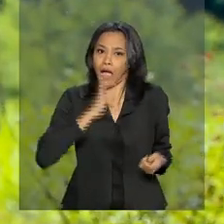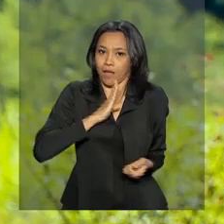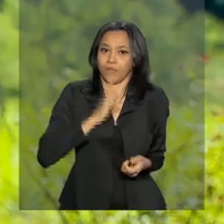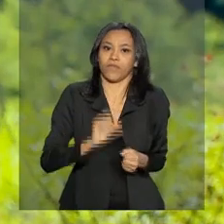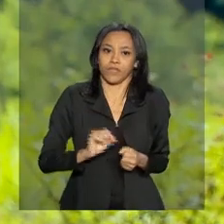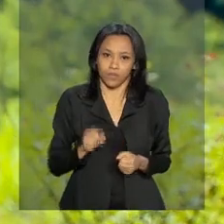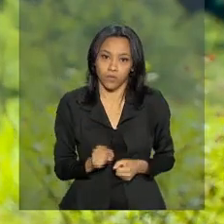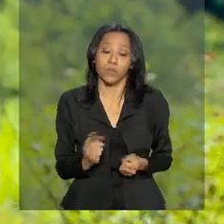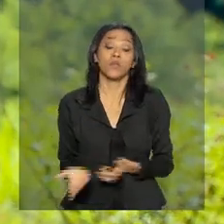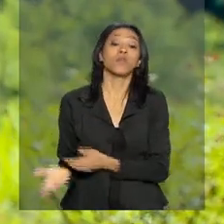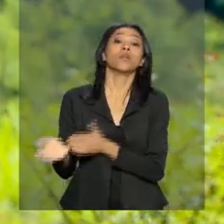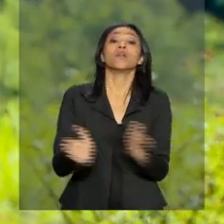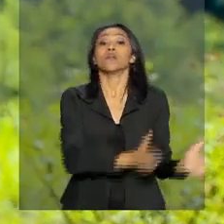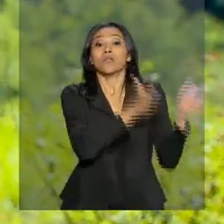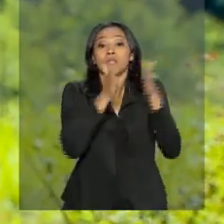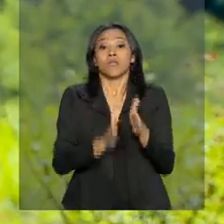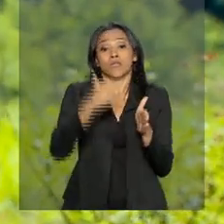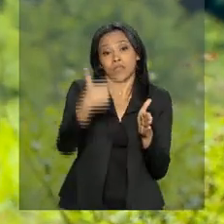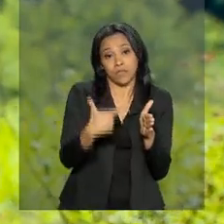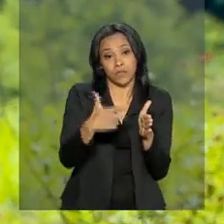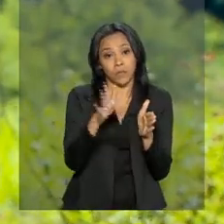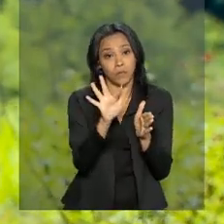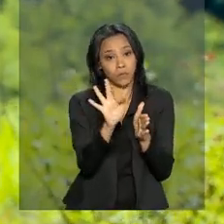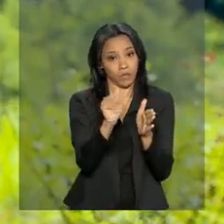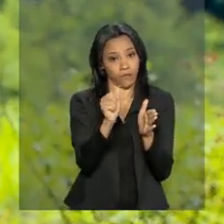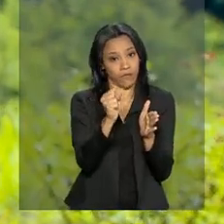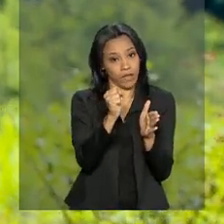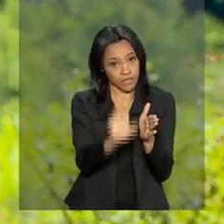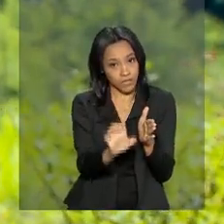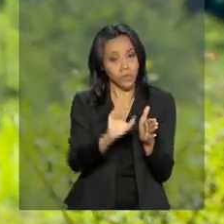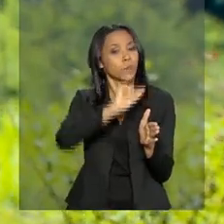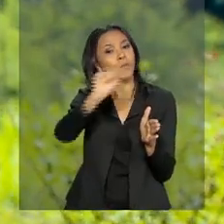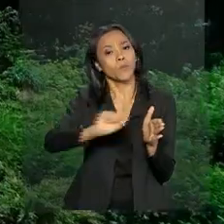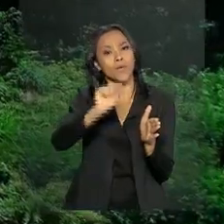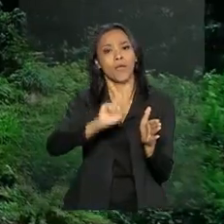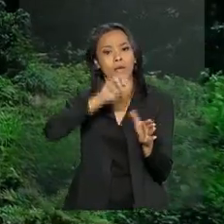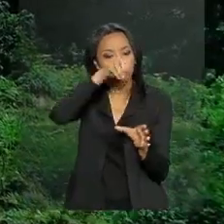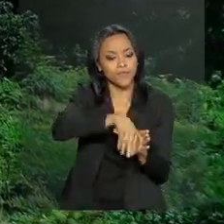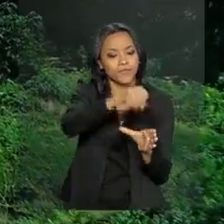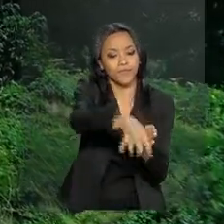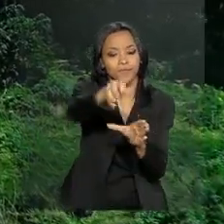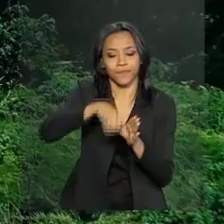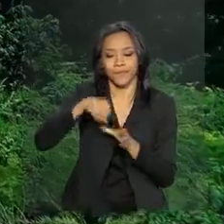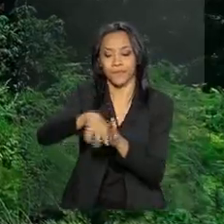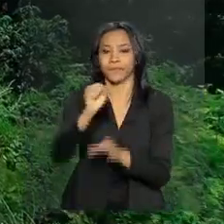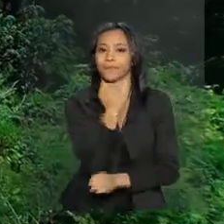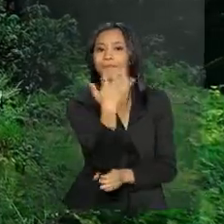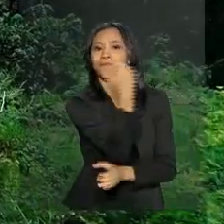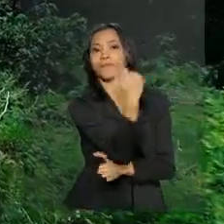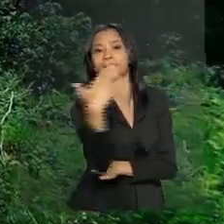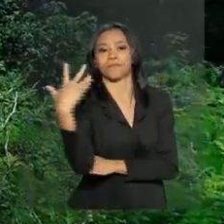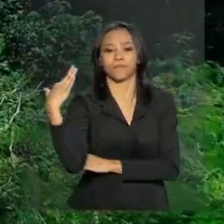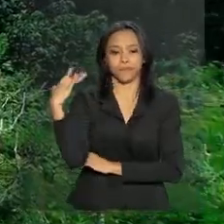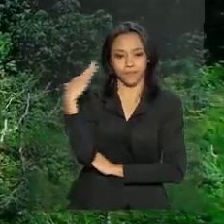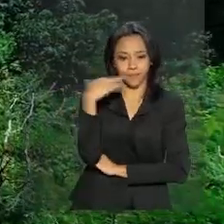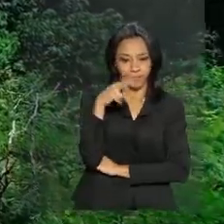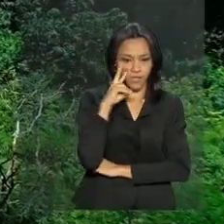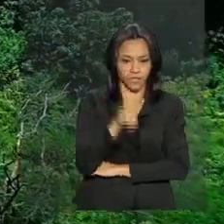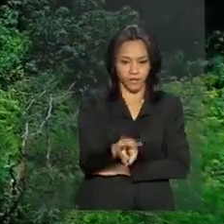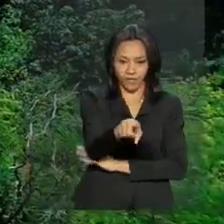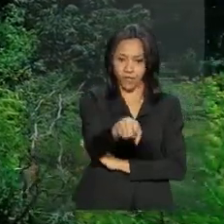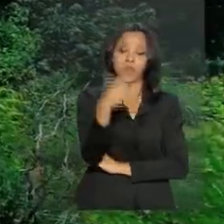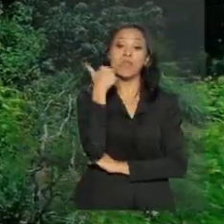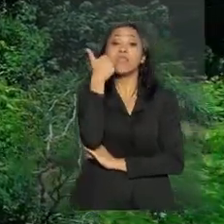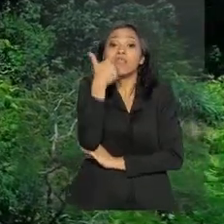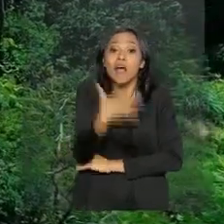segunda fase foi a restauração florestal. Do outro lado da margem, a escolha foi pela recuperação